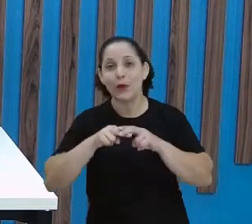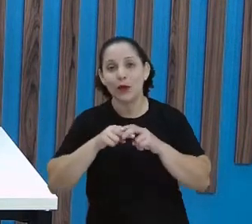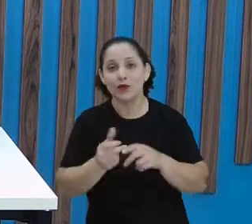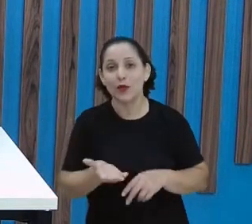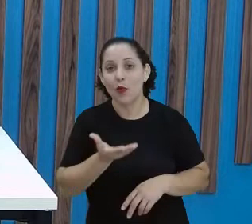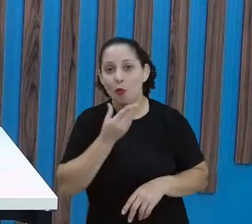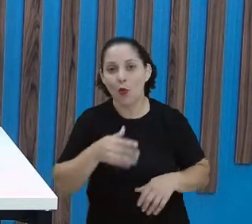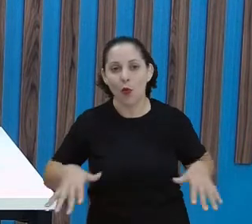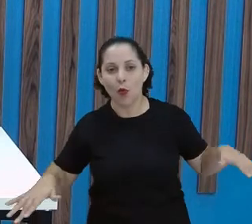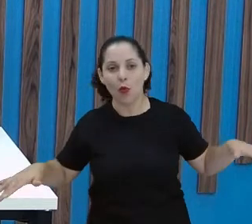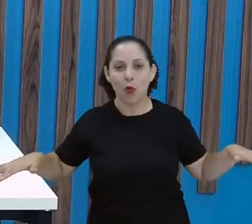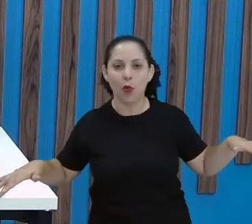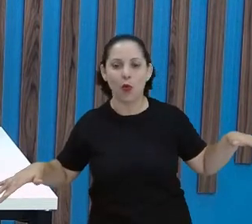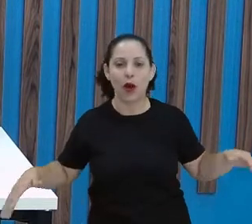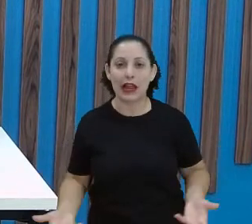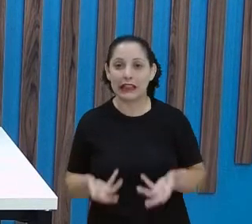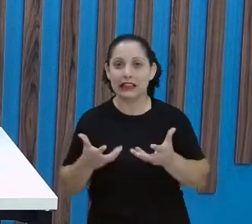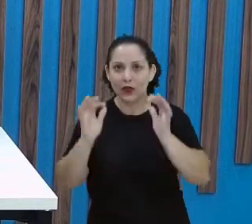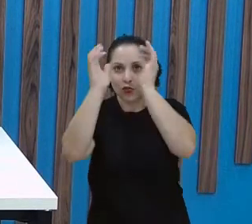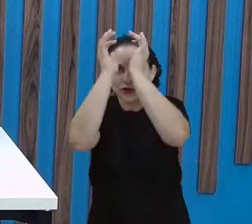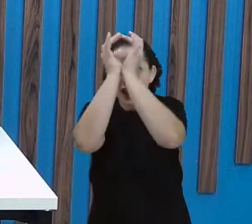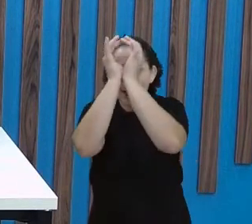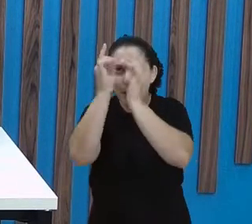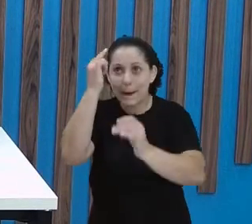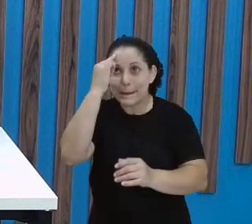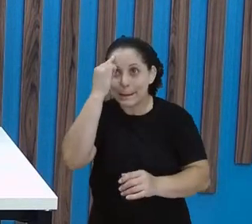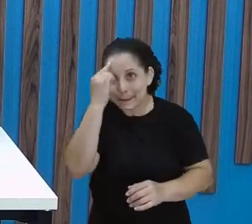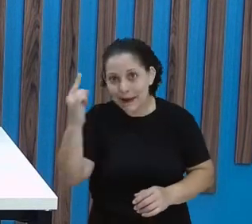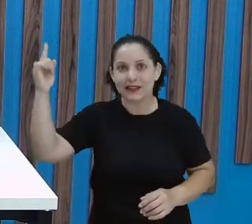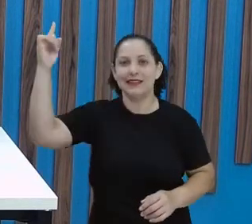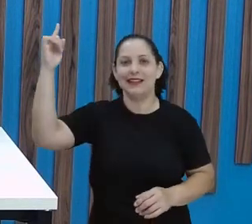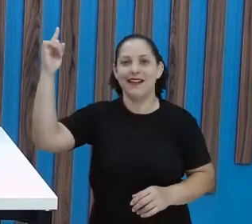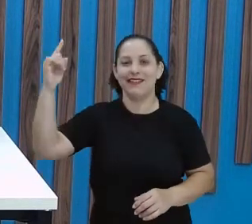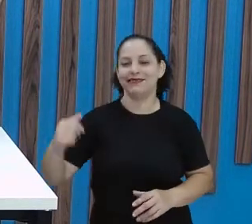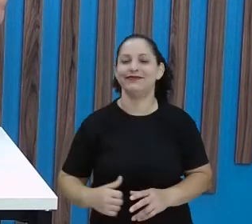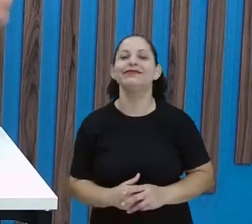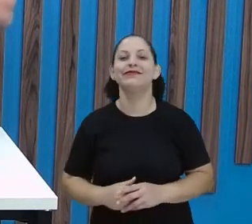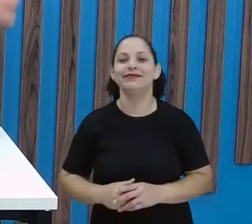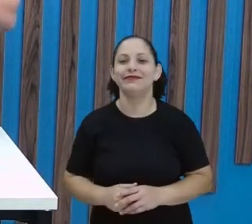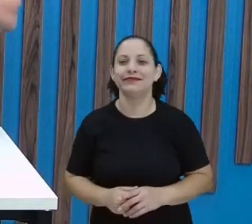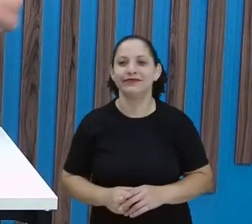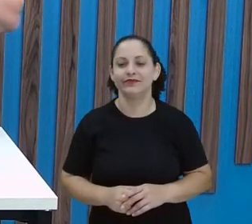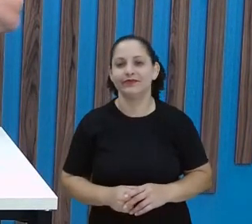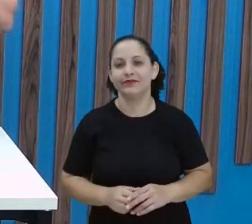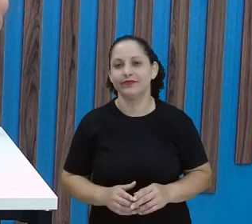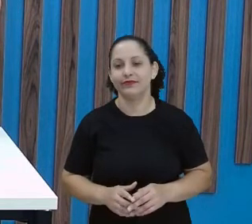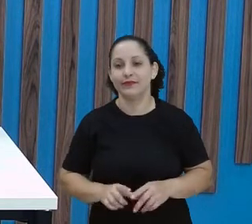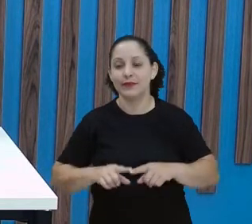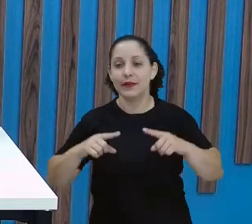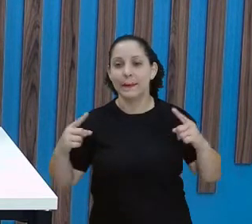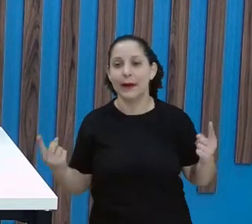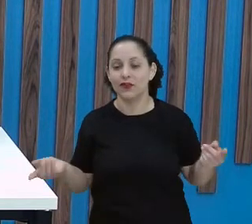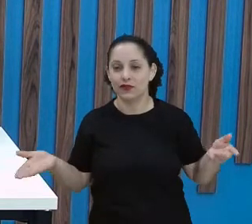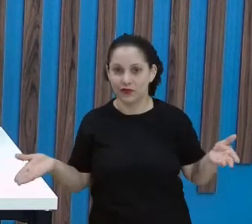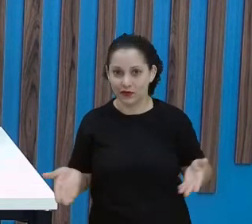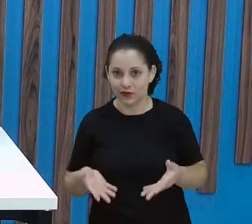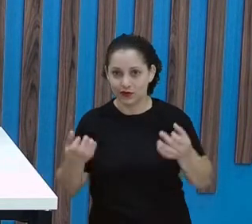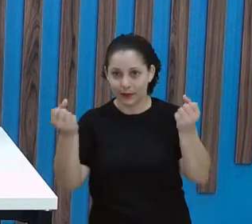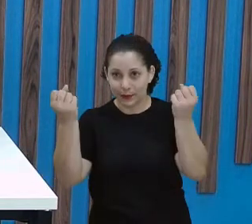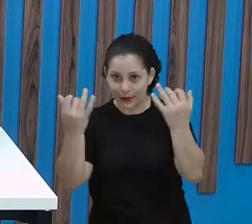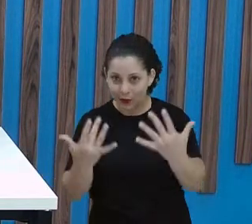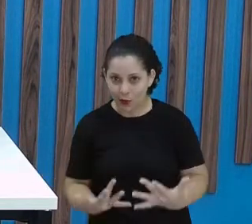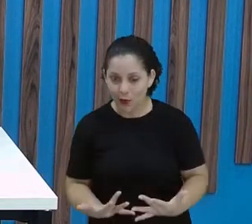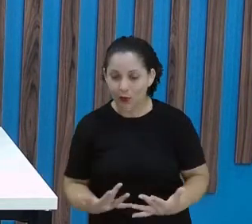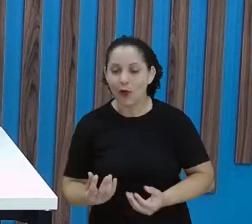cérebro. Um cérebro pra pensar, né? Não era isso? Isso mesmo. Ó, mas, né? A gente já explicou